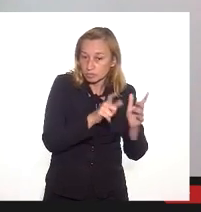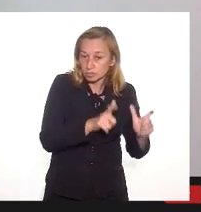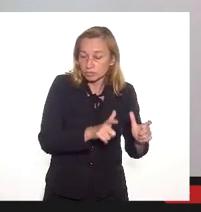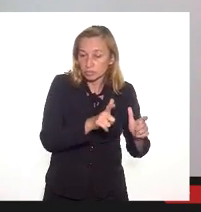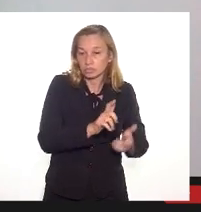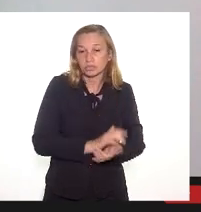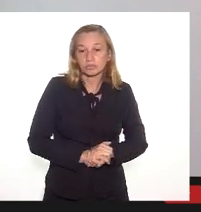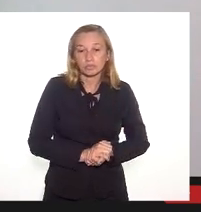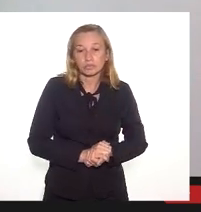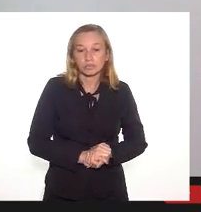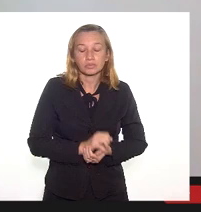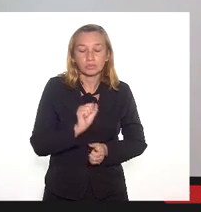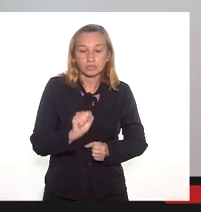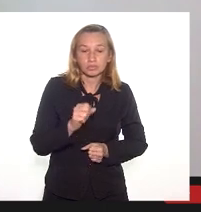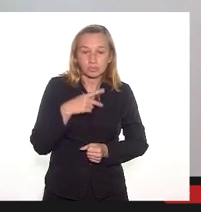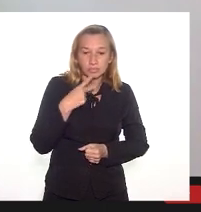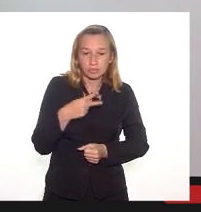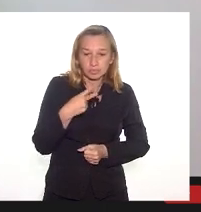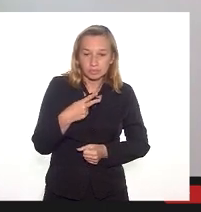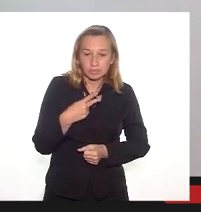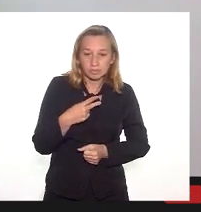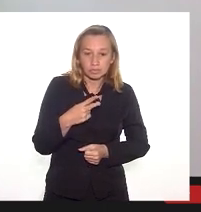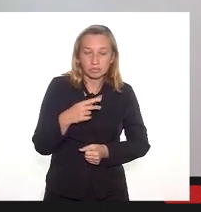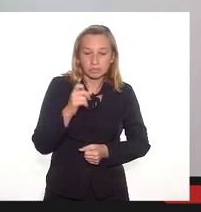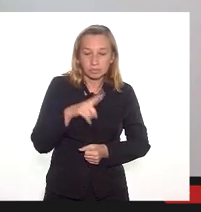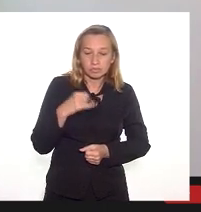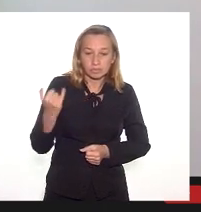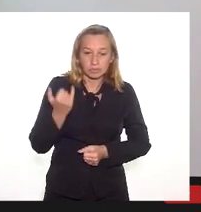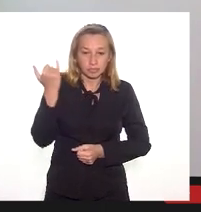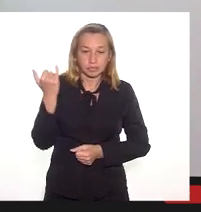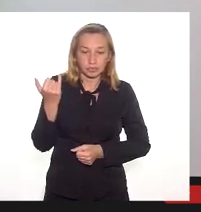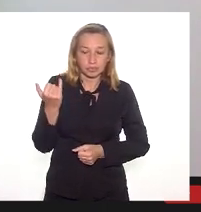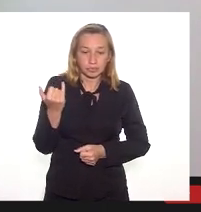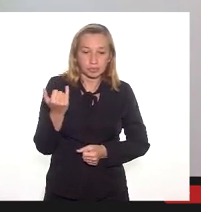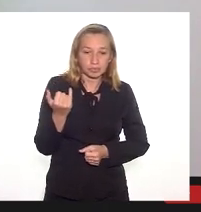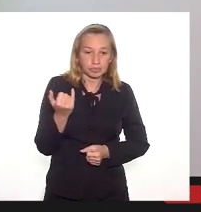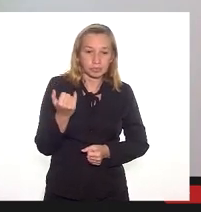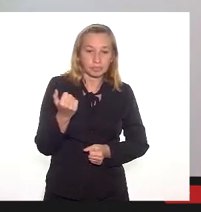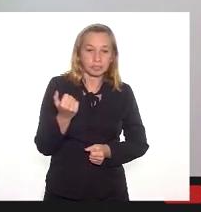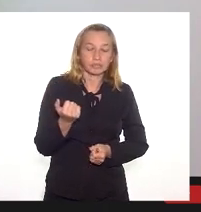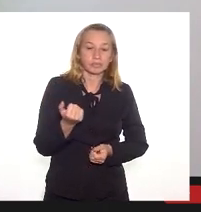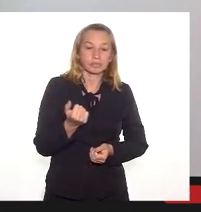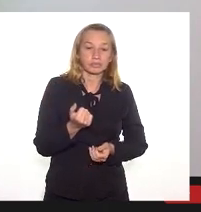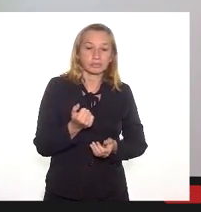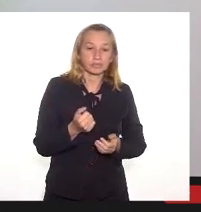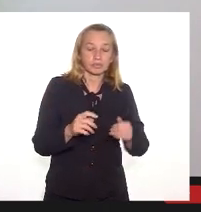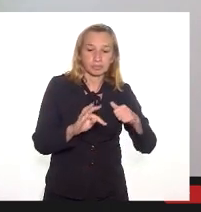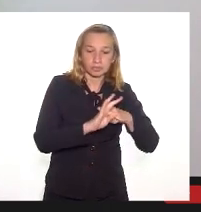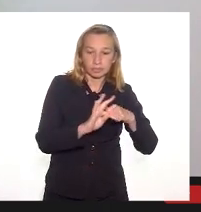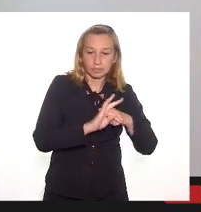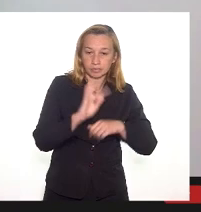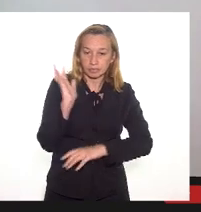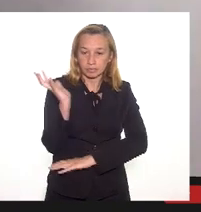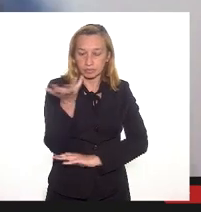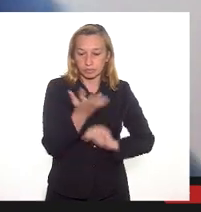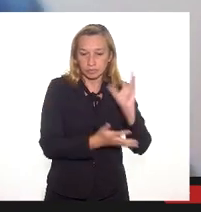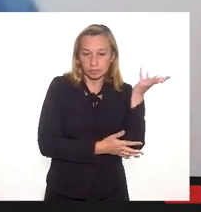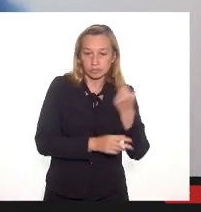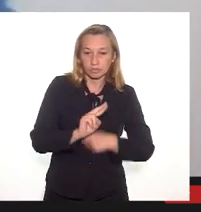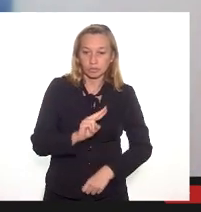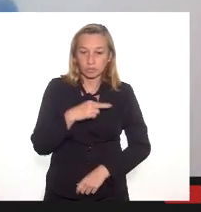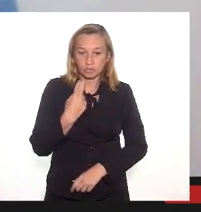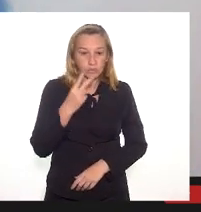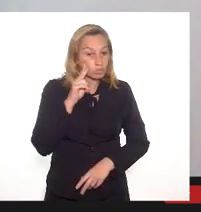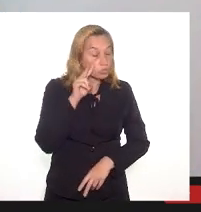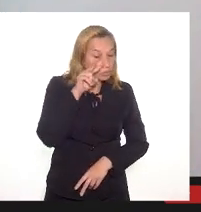é, a gente pode dizer que faz-se necessário a realização de um parecer técnico ambiental, ou, um,